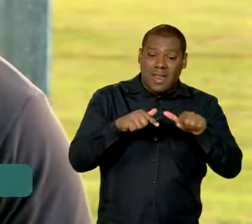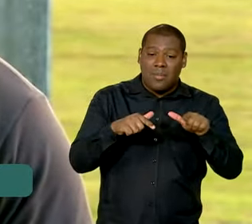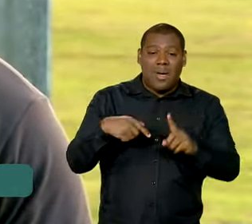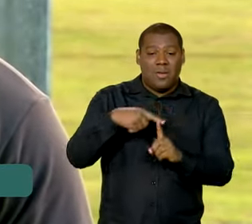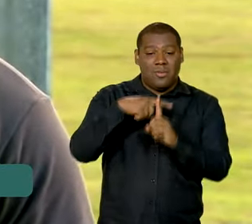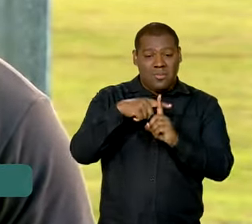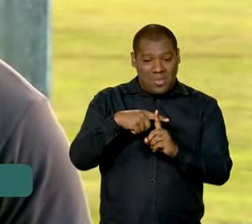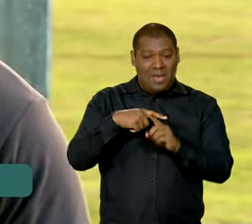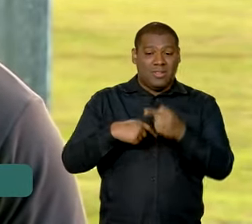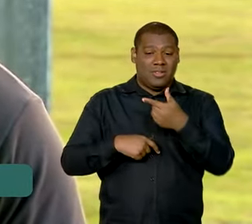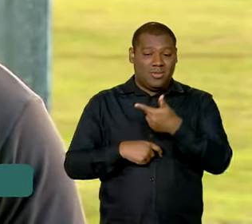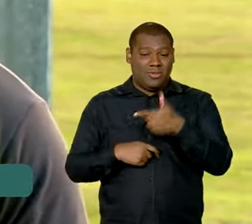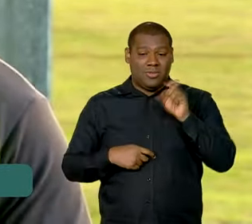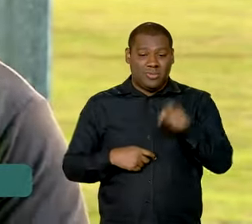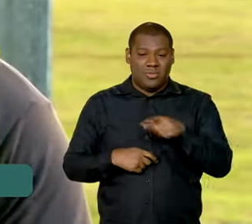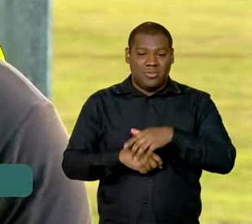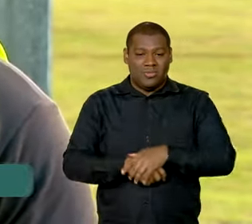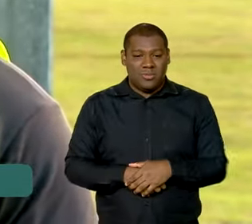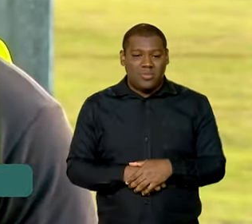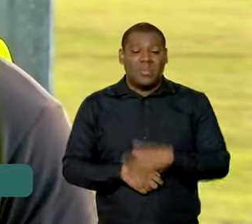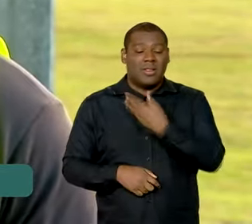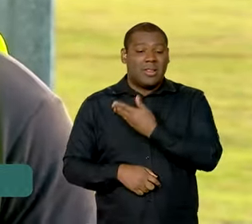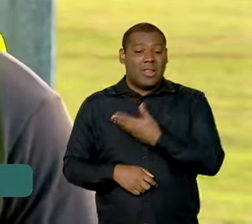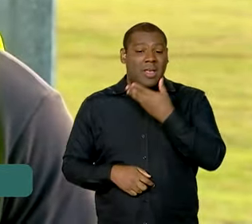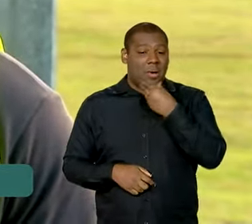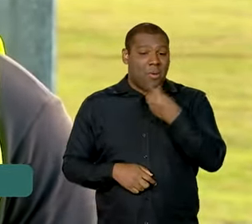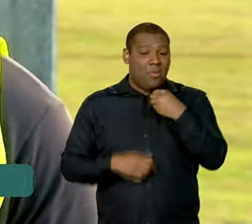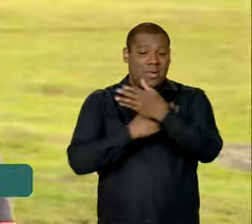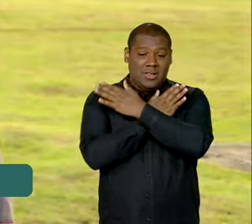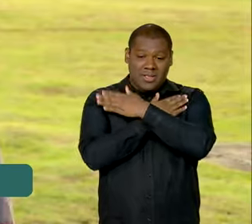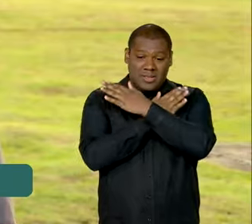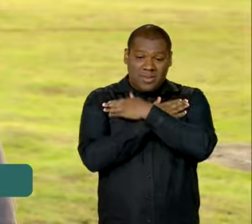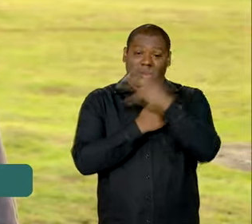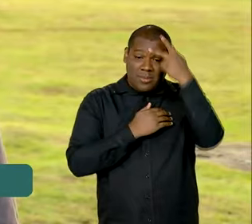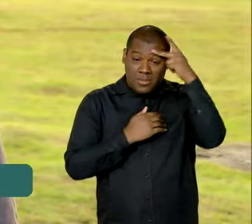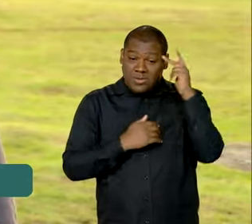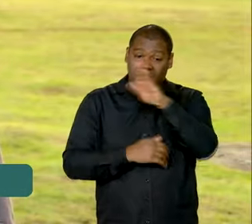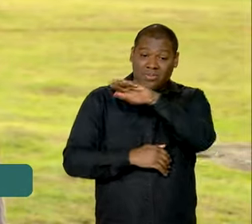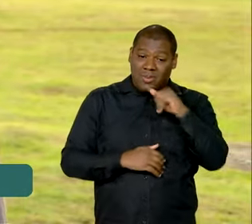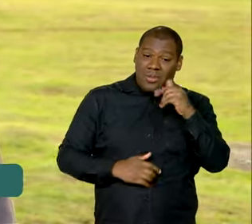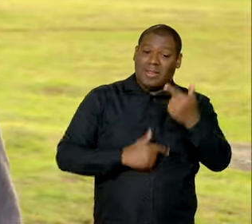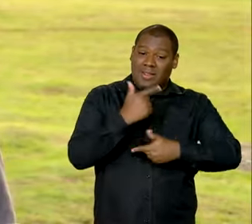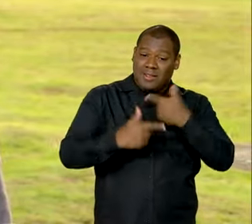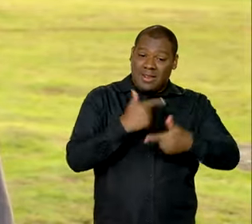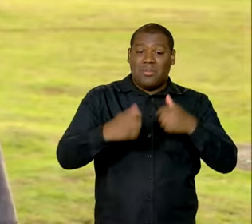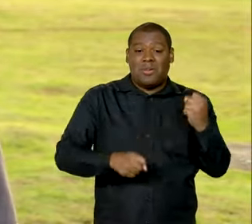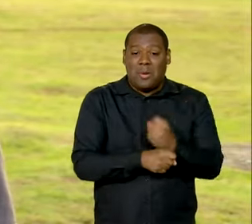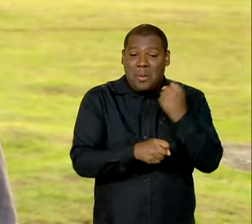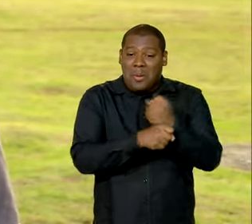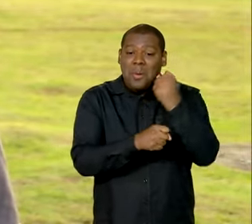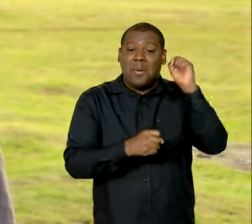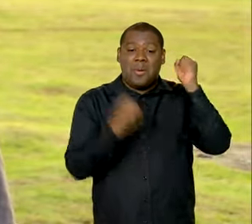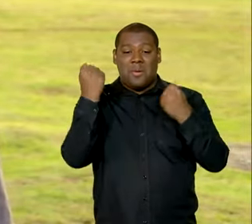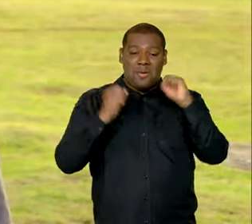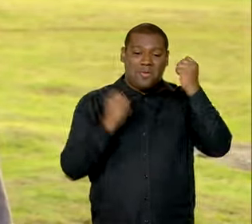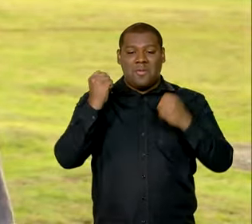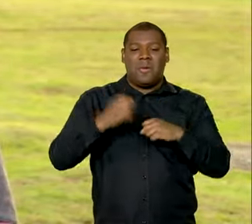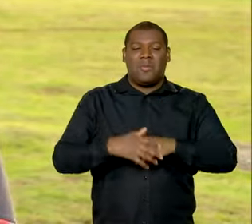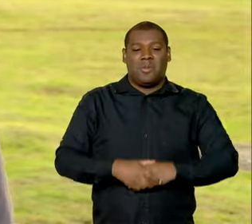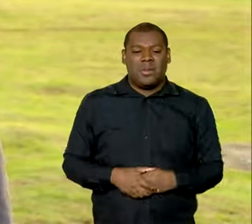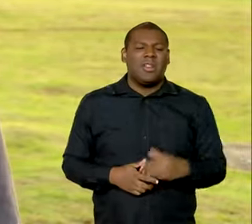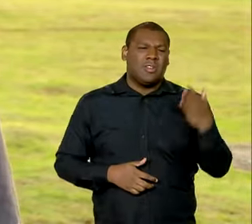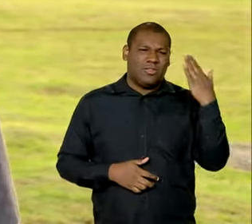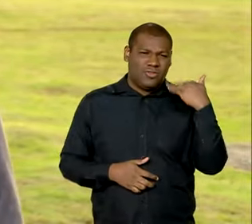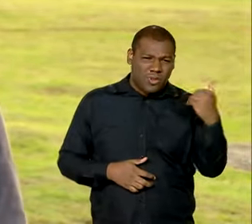estava desempregado quando foi chamado para trabalhar na obra. Eu sugiro a oportunidade dessa obra aqui, da Emma Brás, então eu